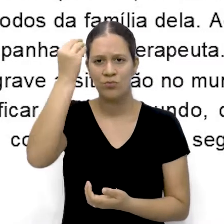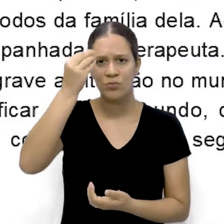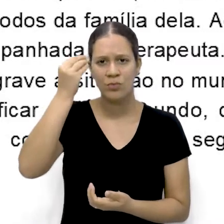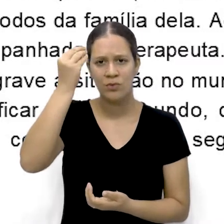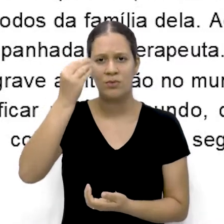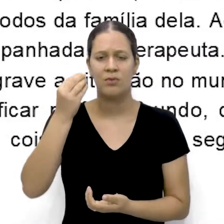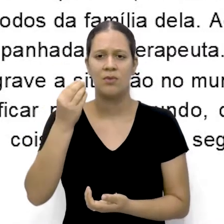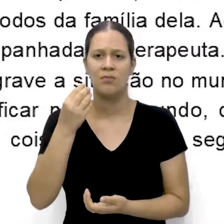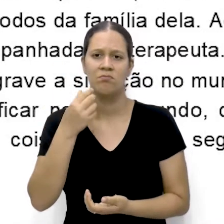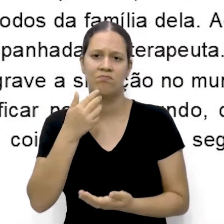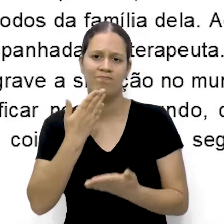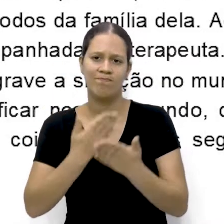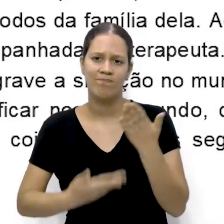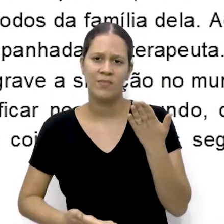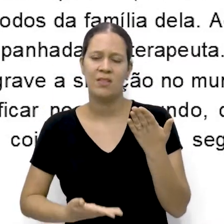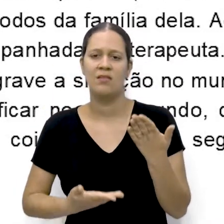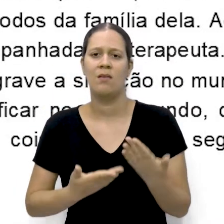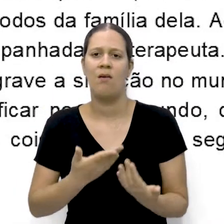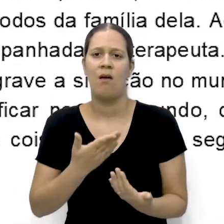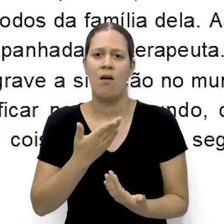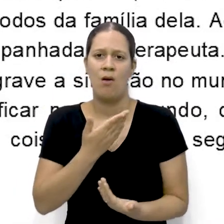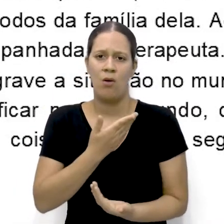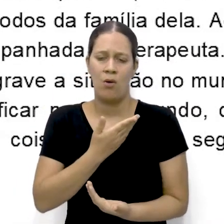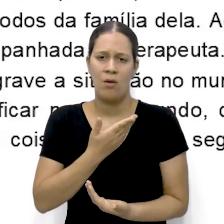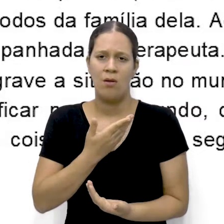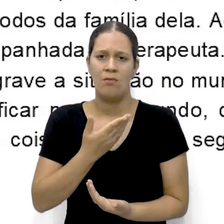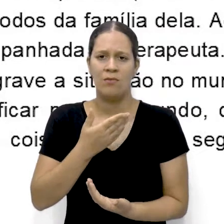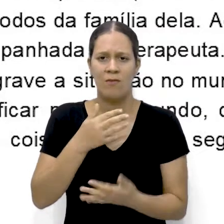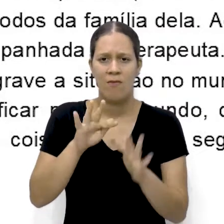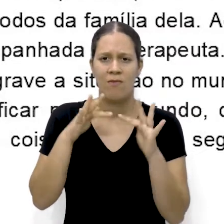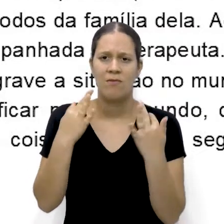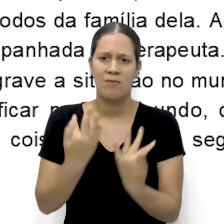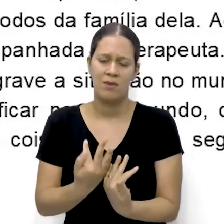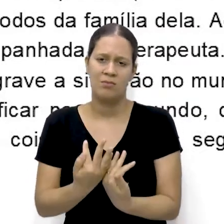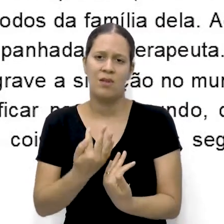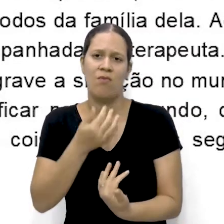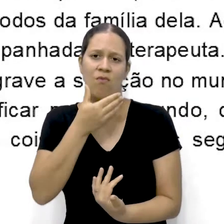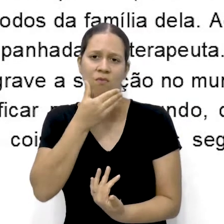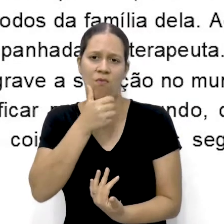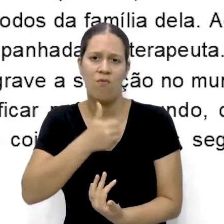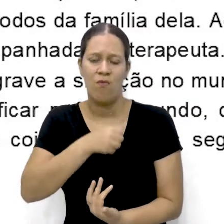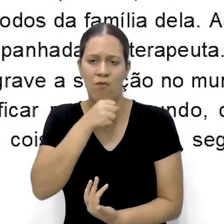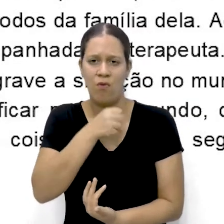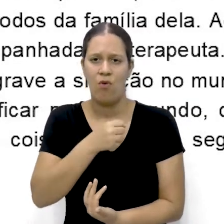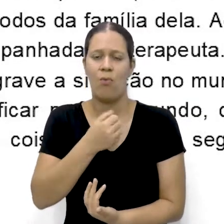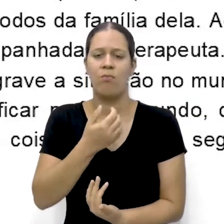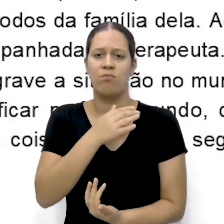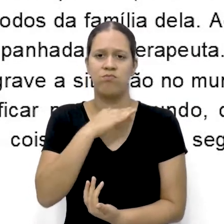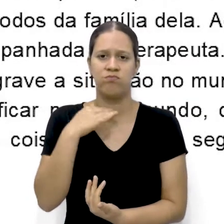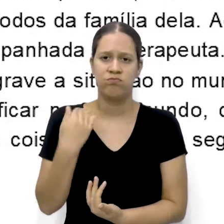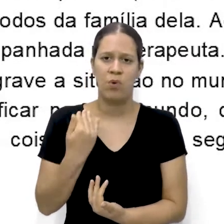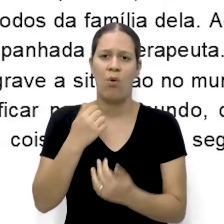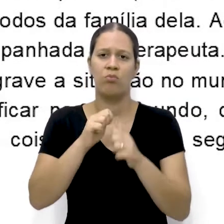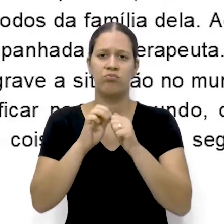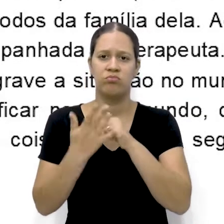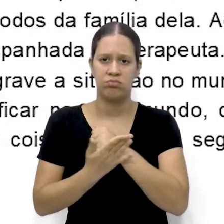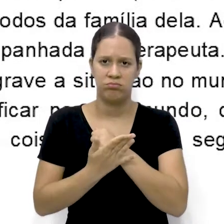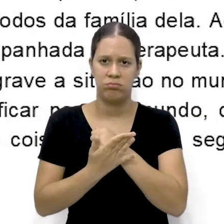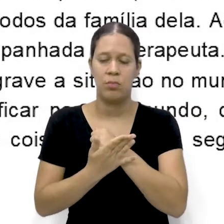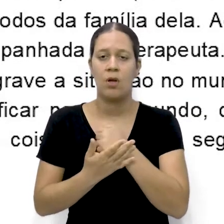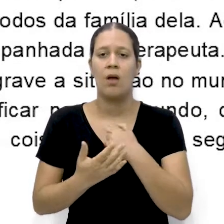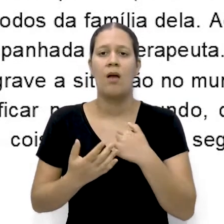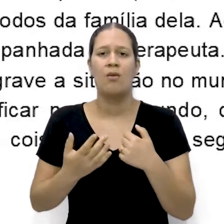de perder uma pessoa próxima e muito querida Com a Dorinda Portada de infecção com a Covid-19